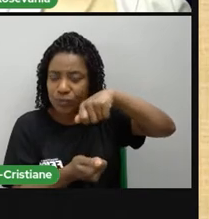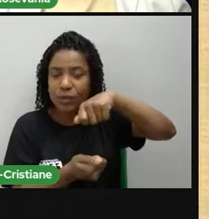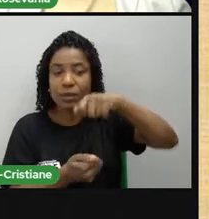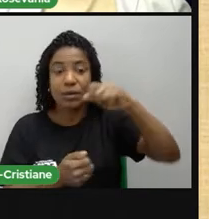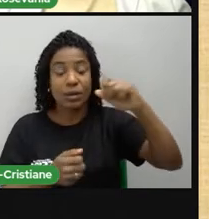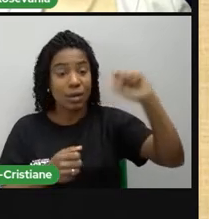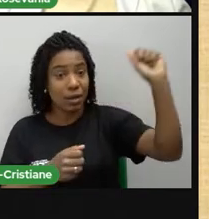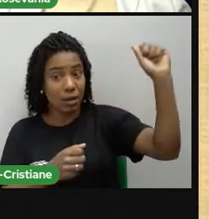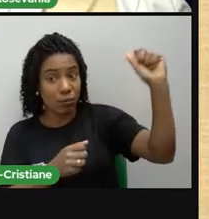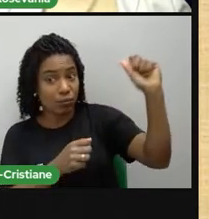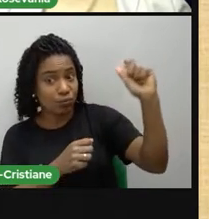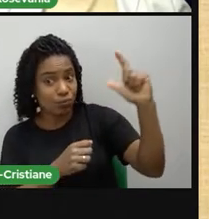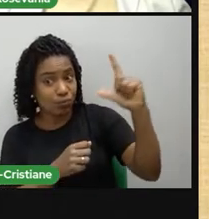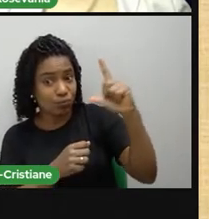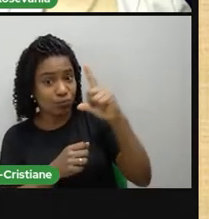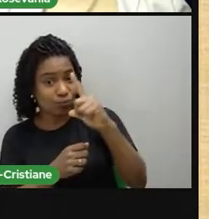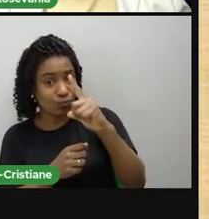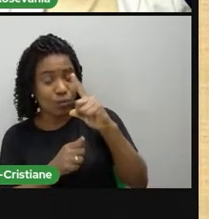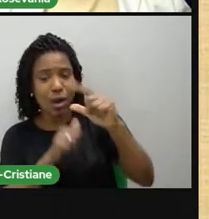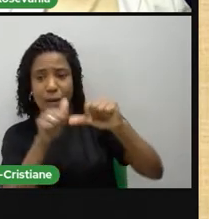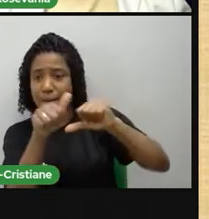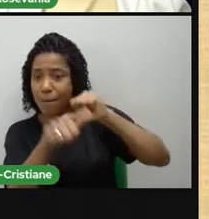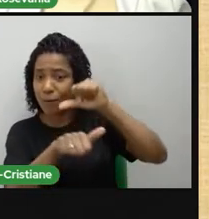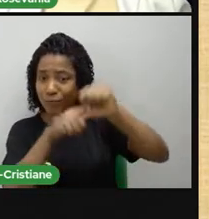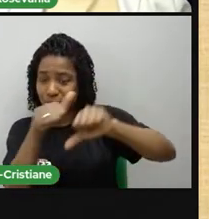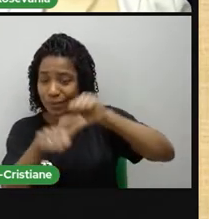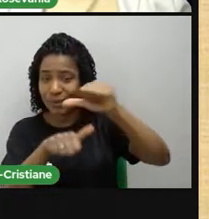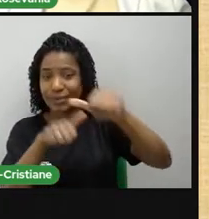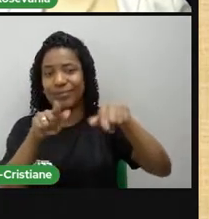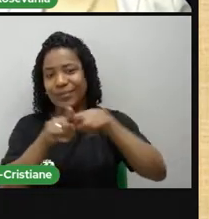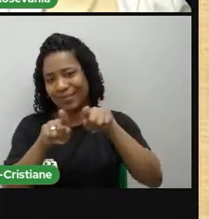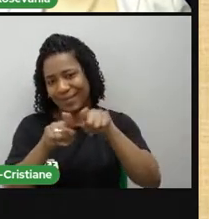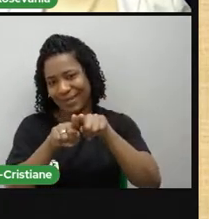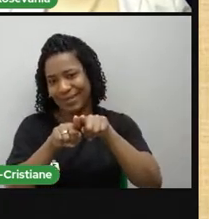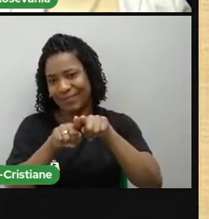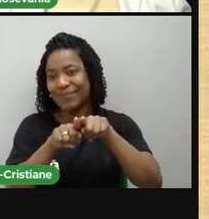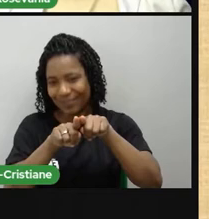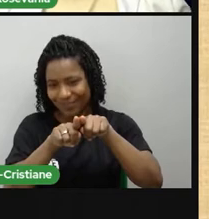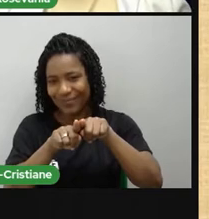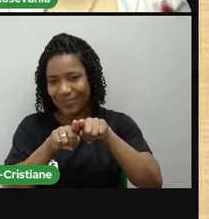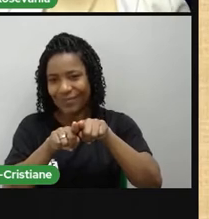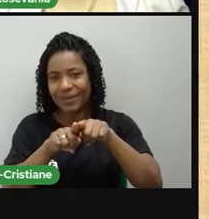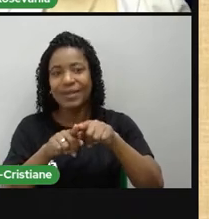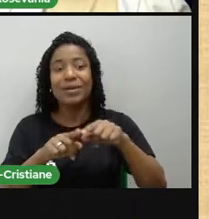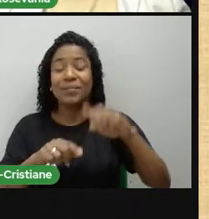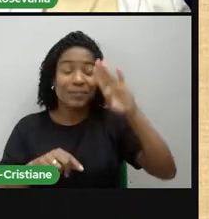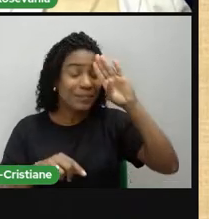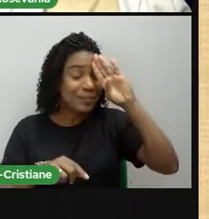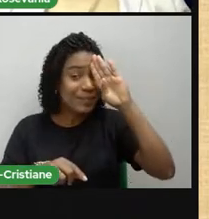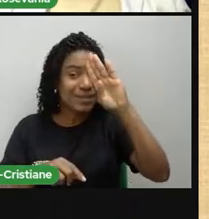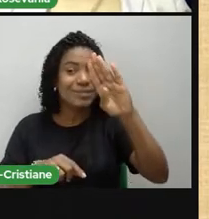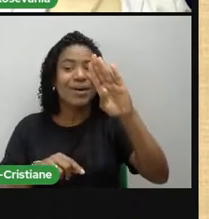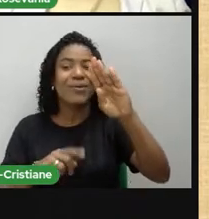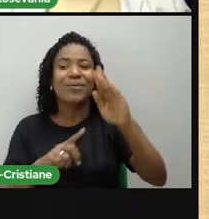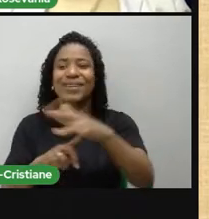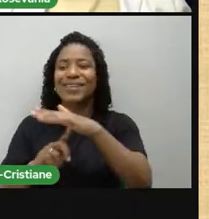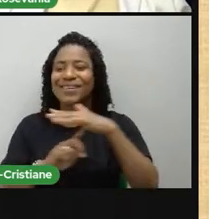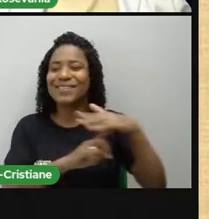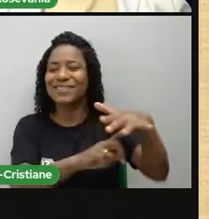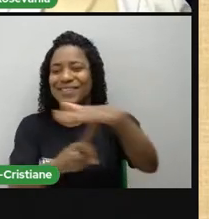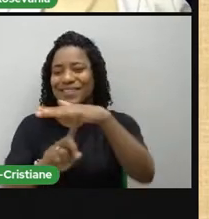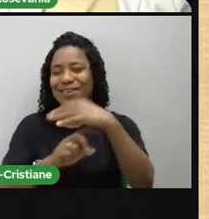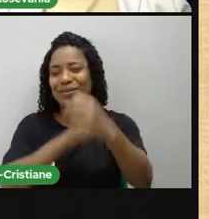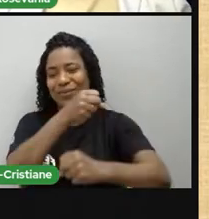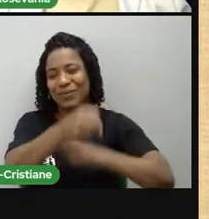iluminações, elas também vão modificando. E ele interfere principalmente nas estações do